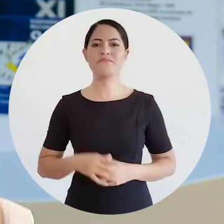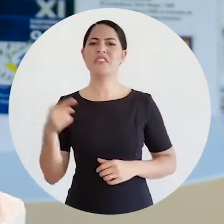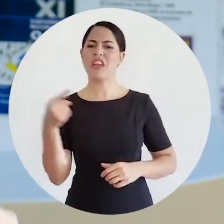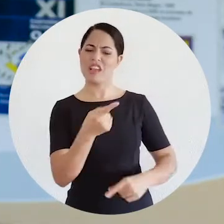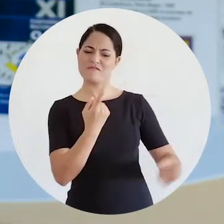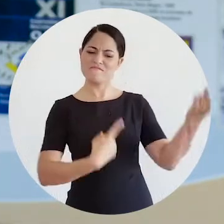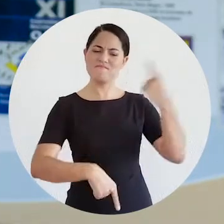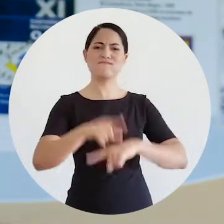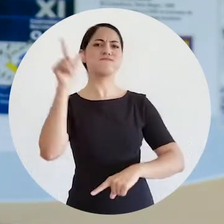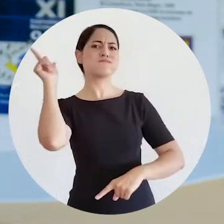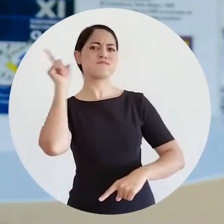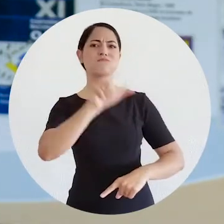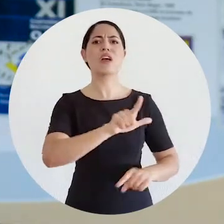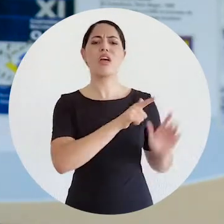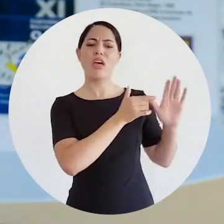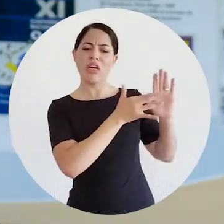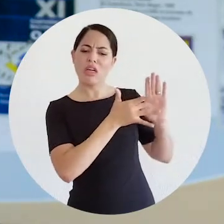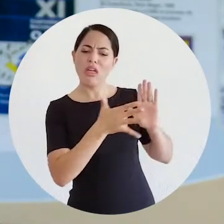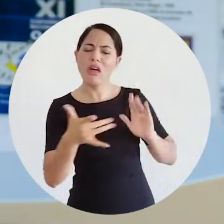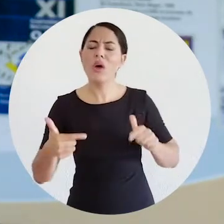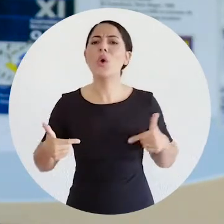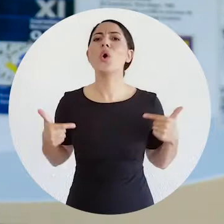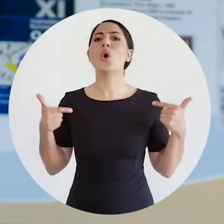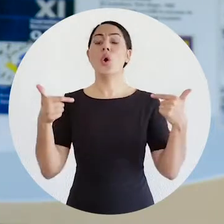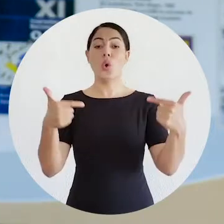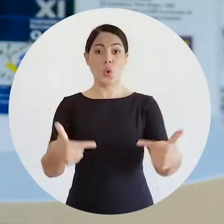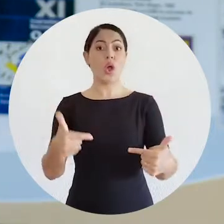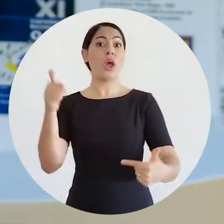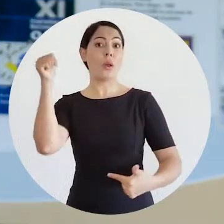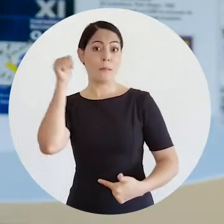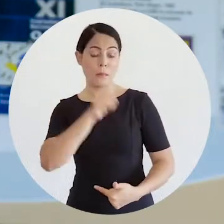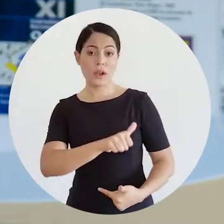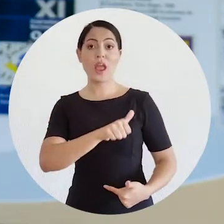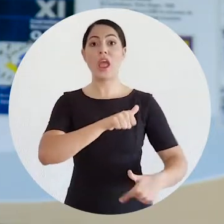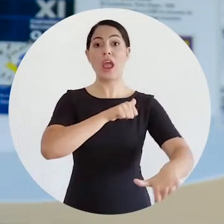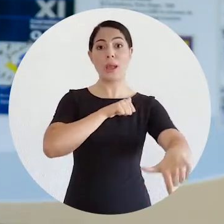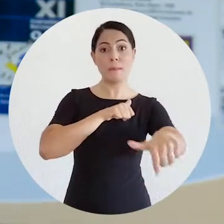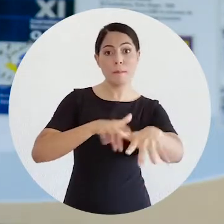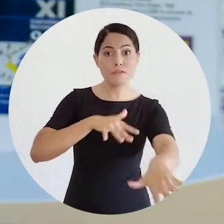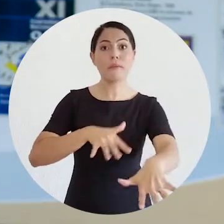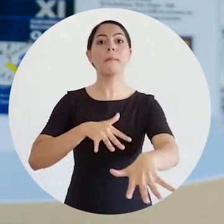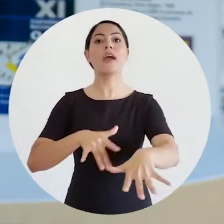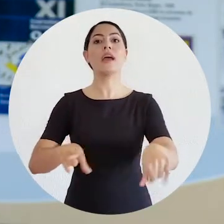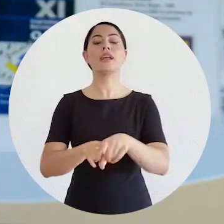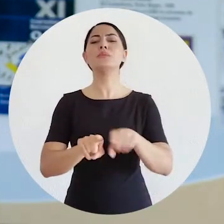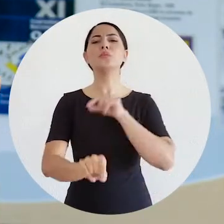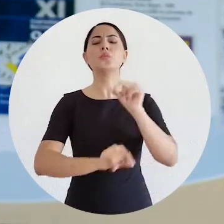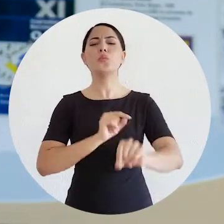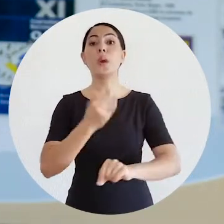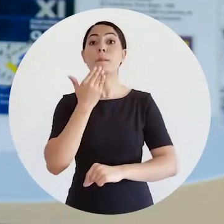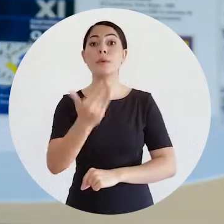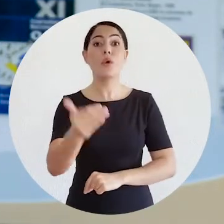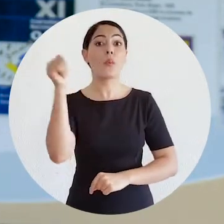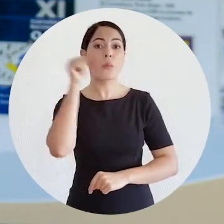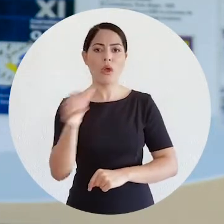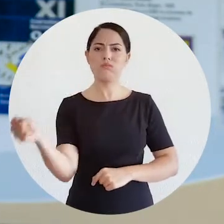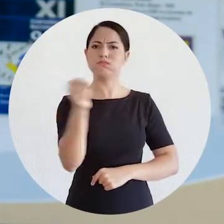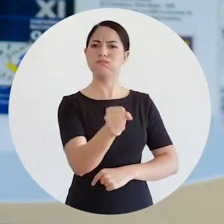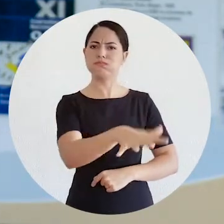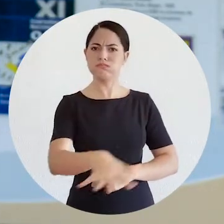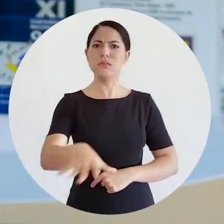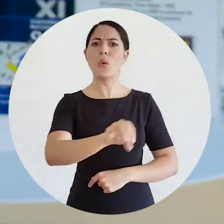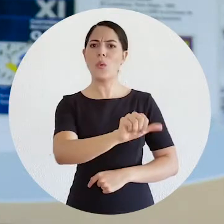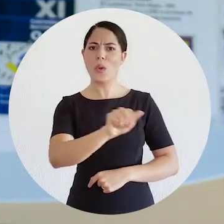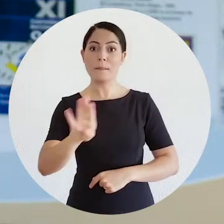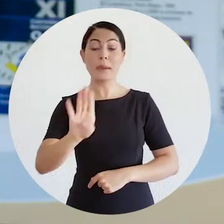Essa conquista de hoje vem de uma longa caminhada de mulheres, de movimentos, por mais mulheres na OAB, mas sem